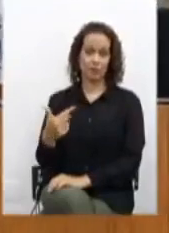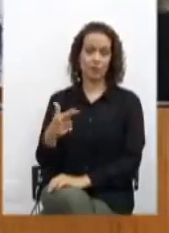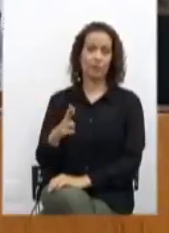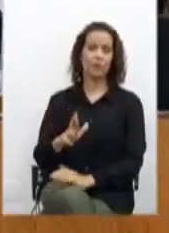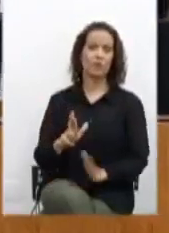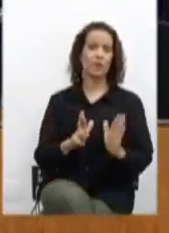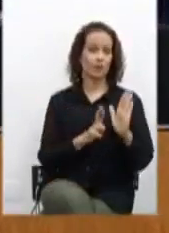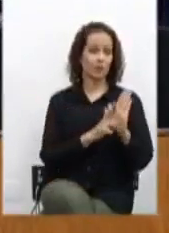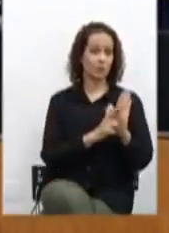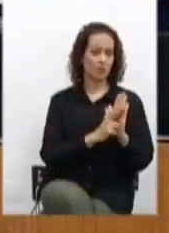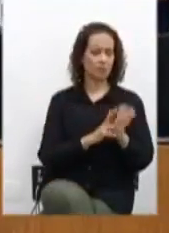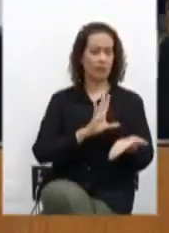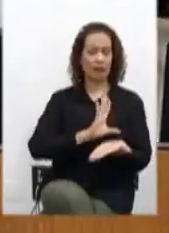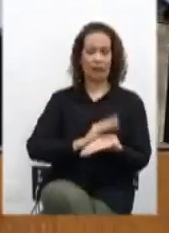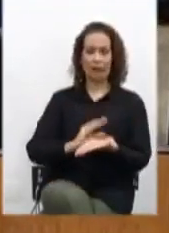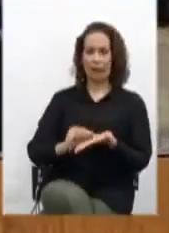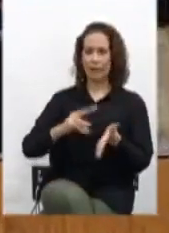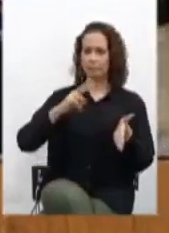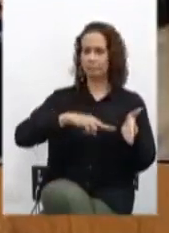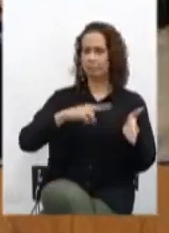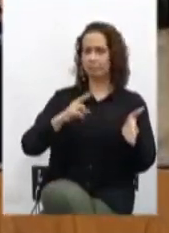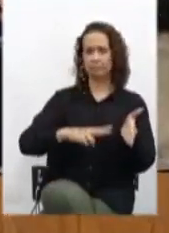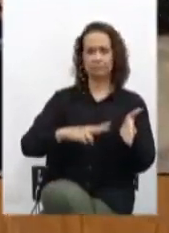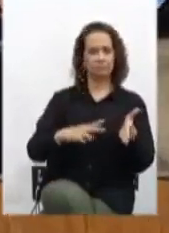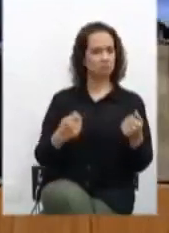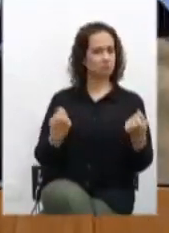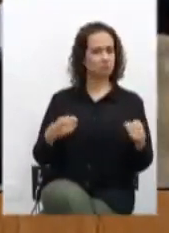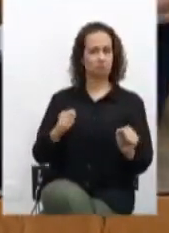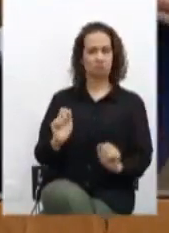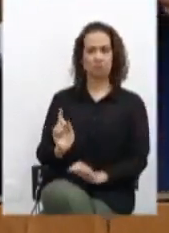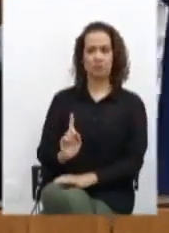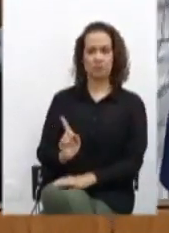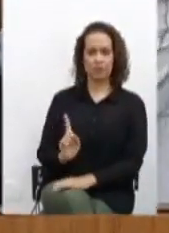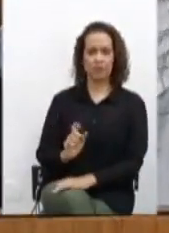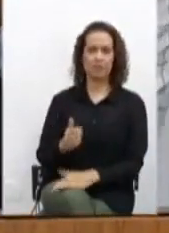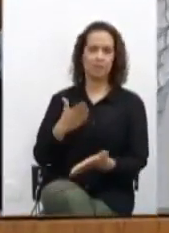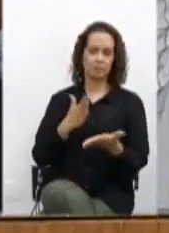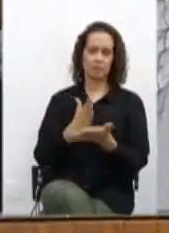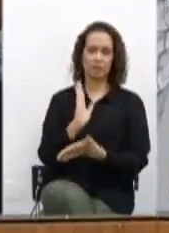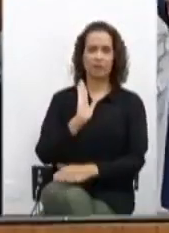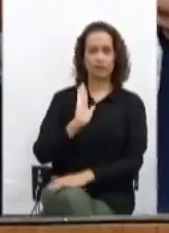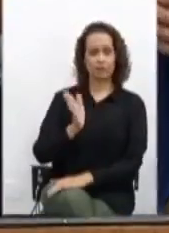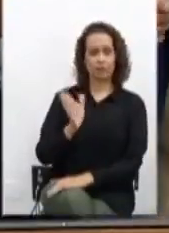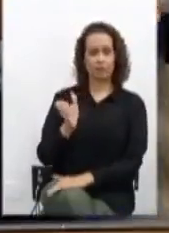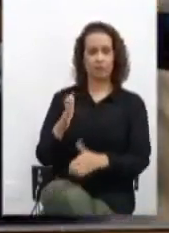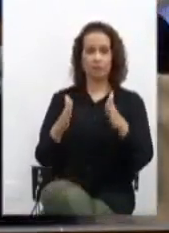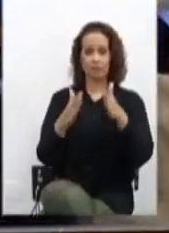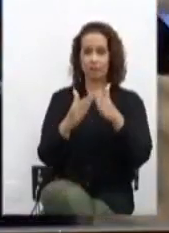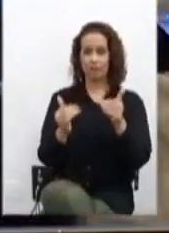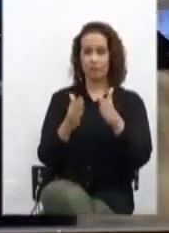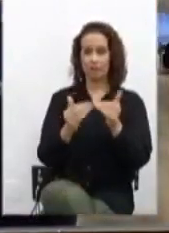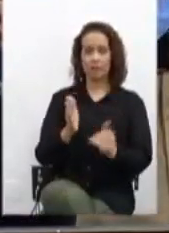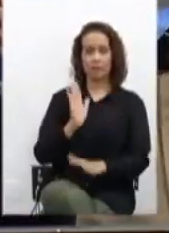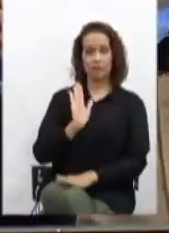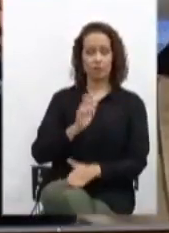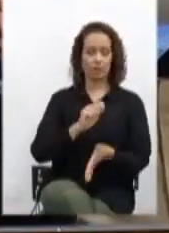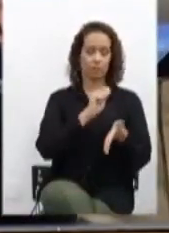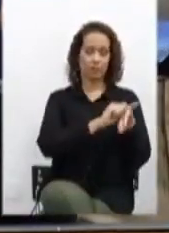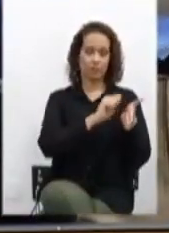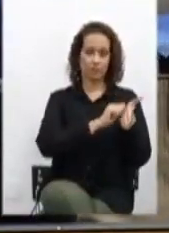dispensa a leitura da ata da reunião anterior, a considera aprovada e solicita sua subscrição.